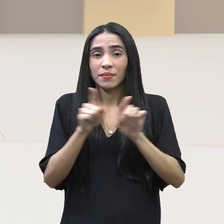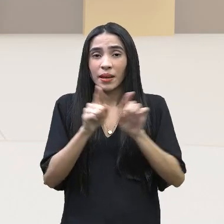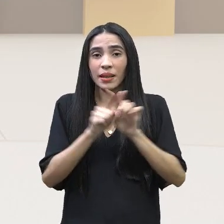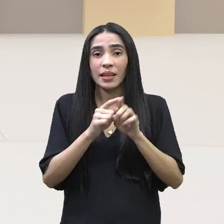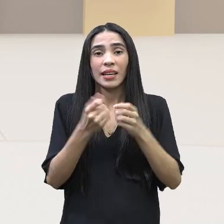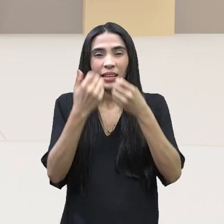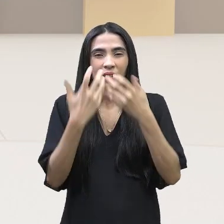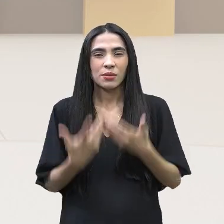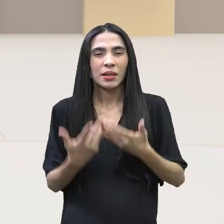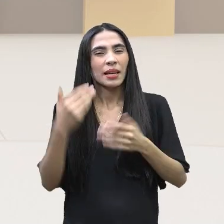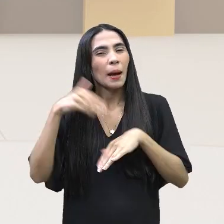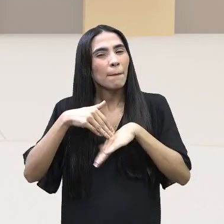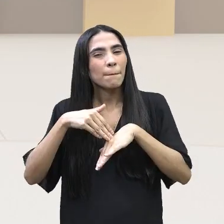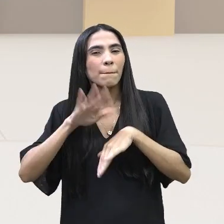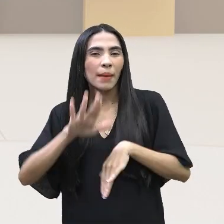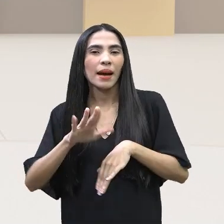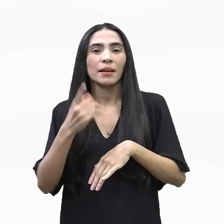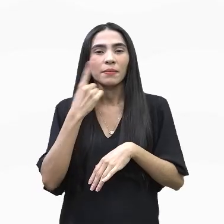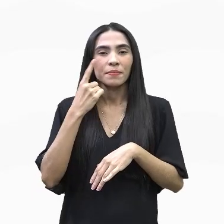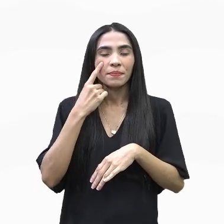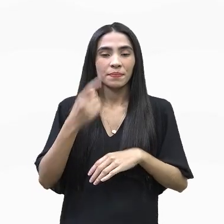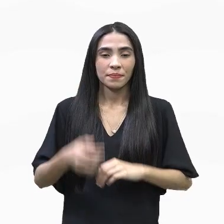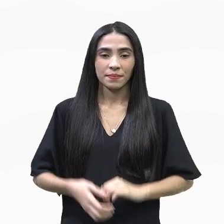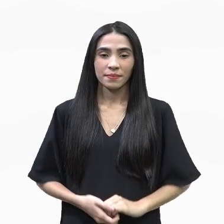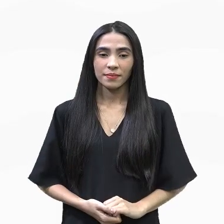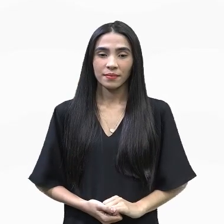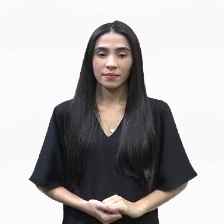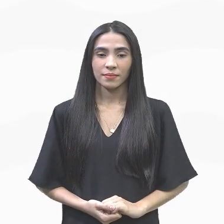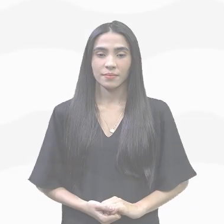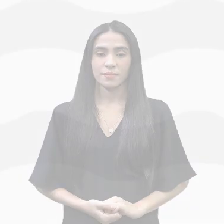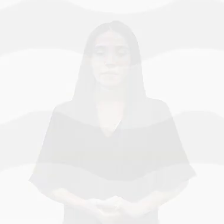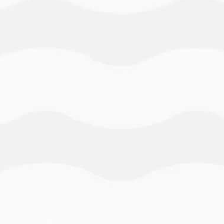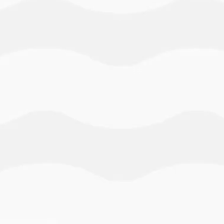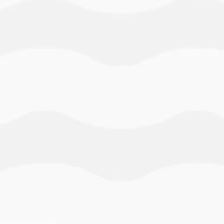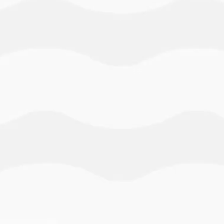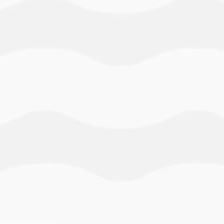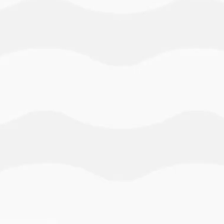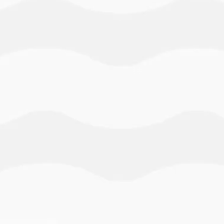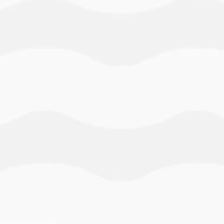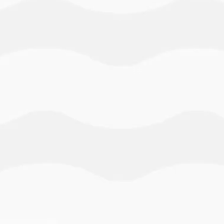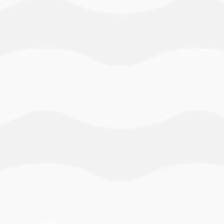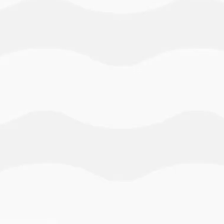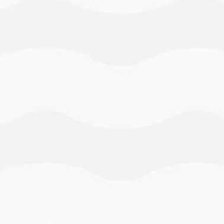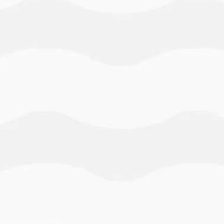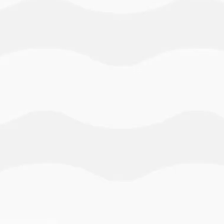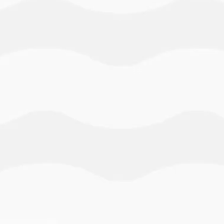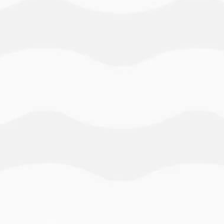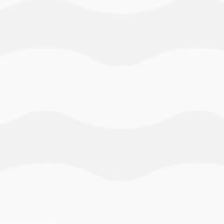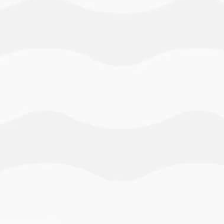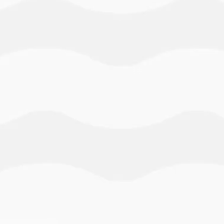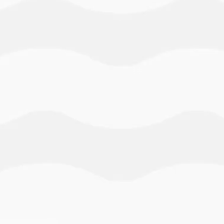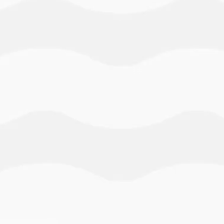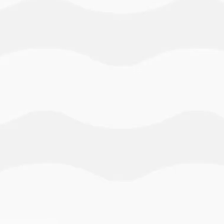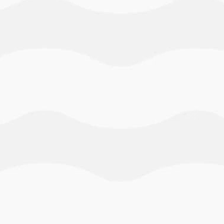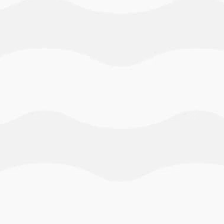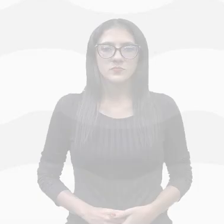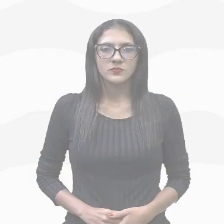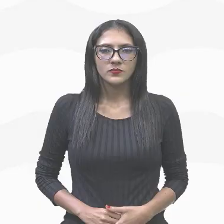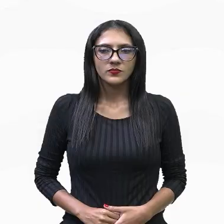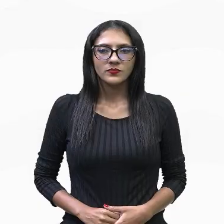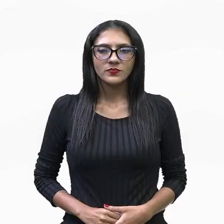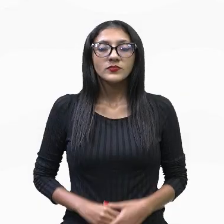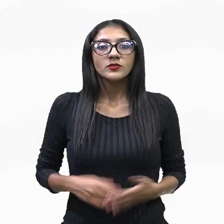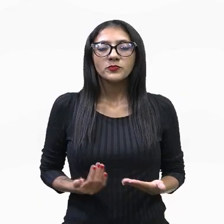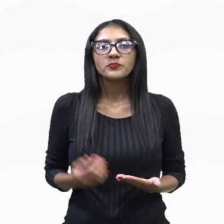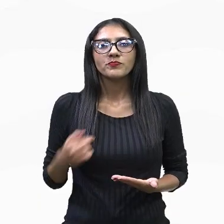Vamos entender um pouquinho isso daí. Olha só. Quando nós falamos a unidade biológica e a diversidade cultural